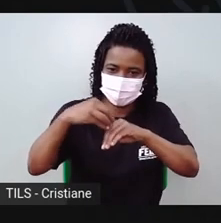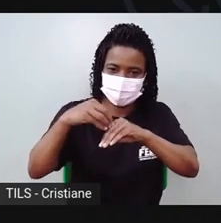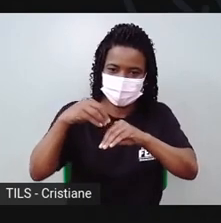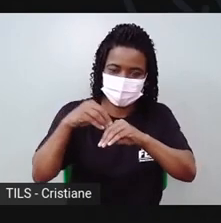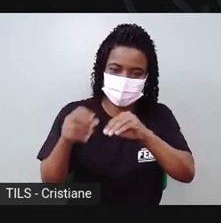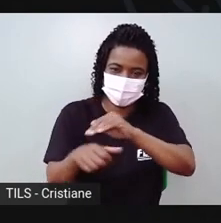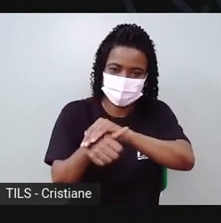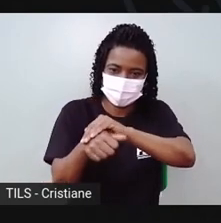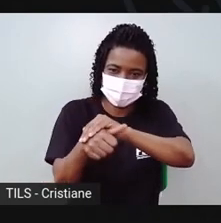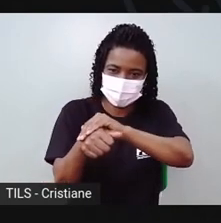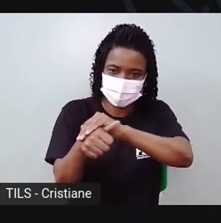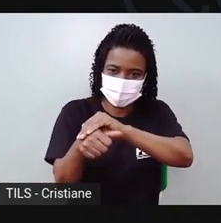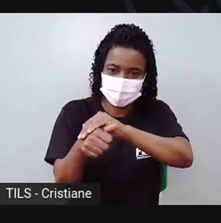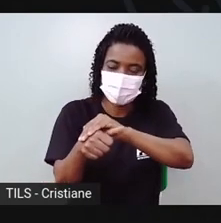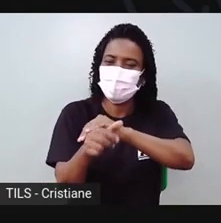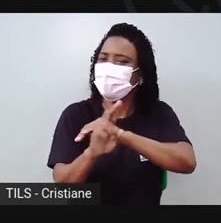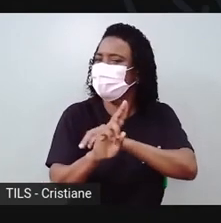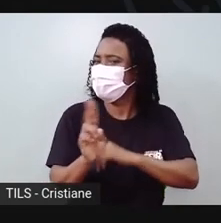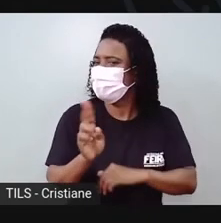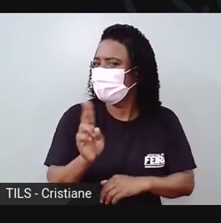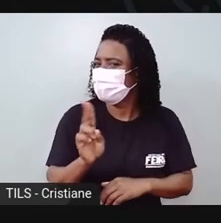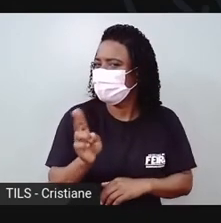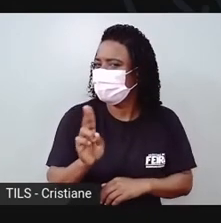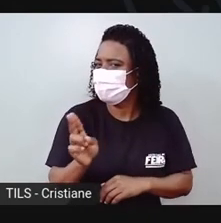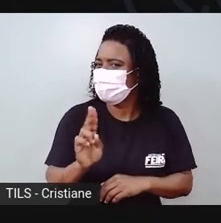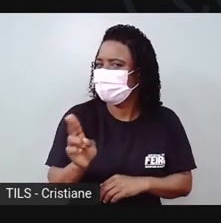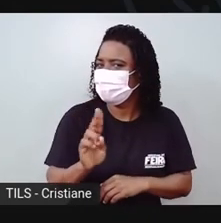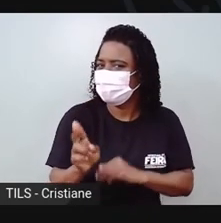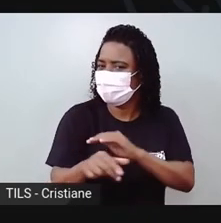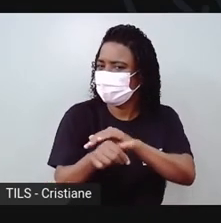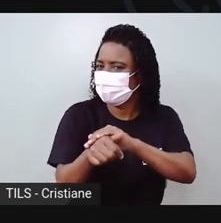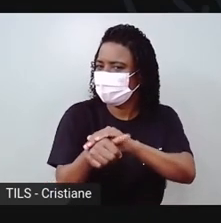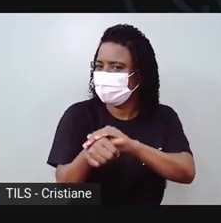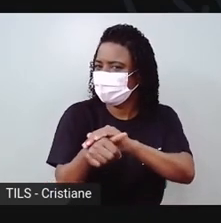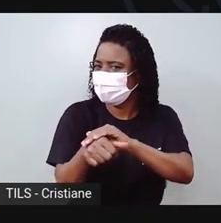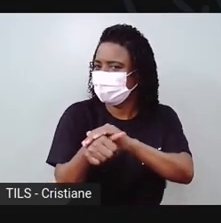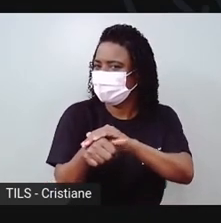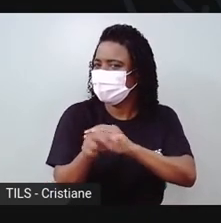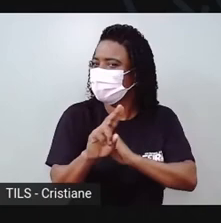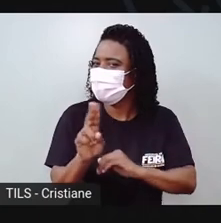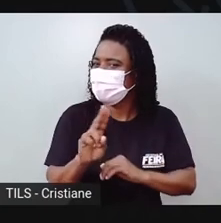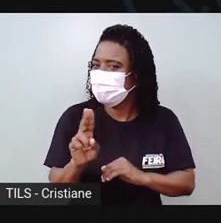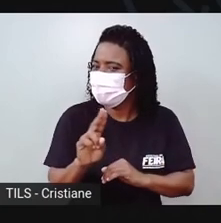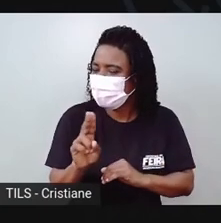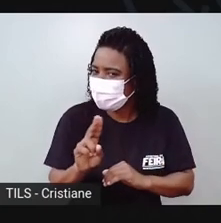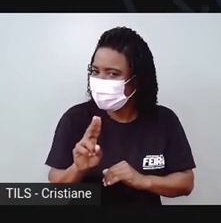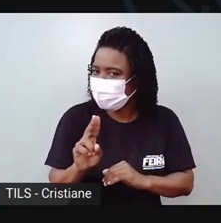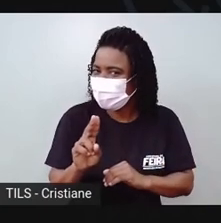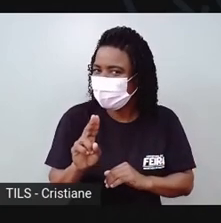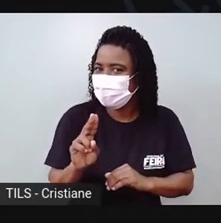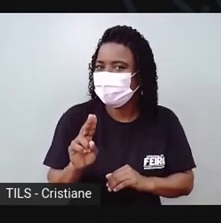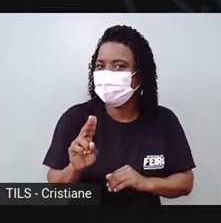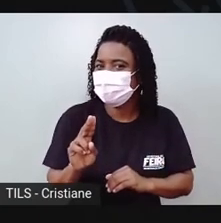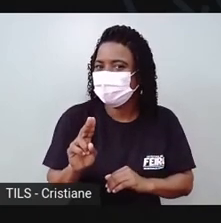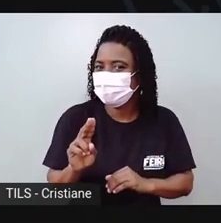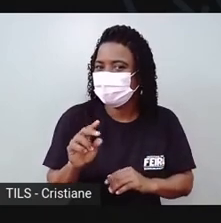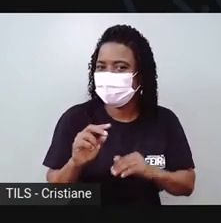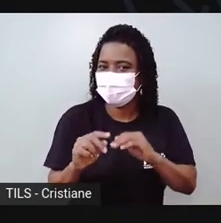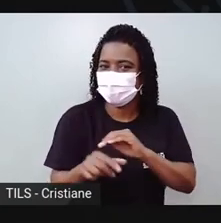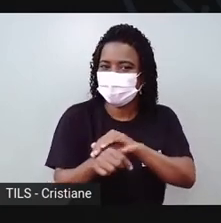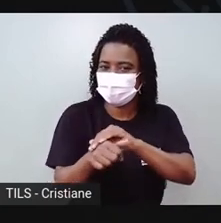Vamos botar nome nessa tartaruga? Como será que ela vai chamar? Ela tem cara de quê?